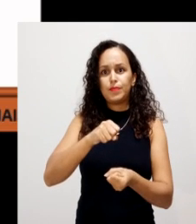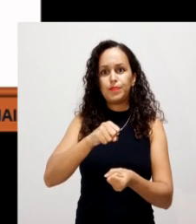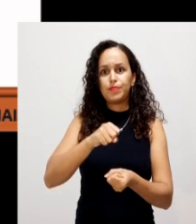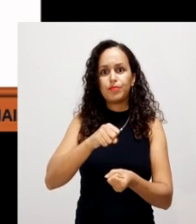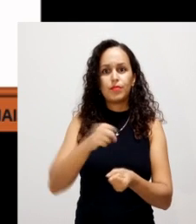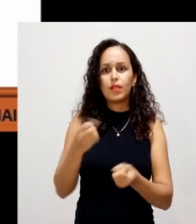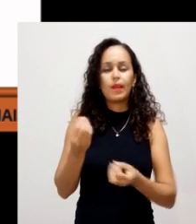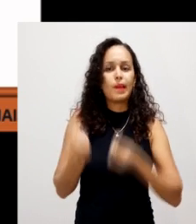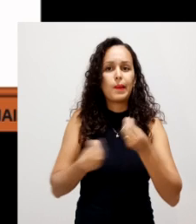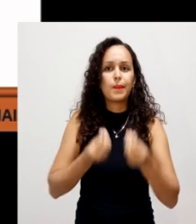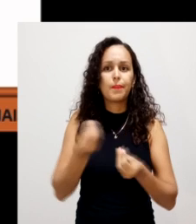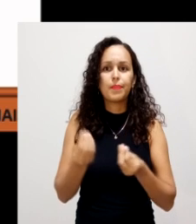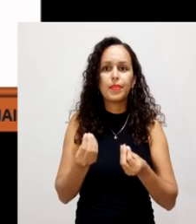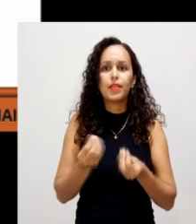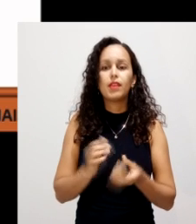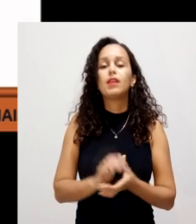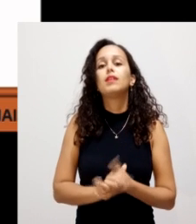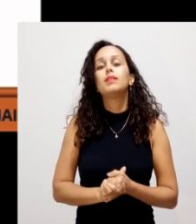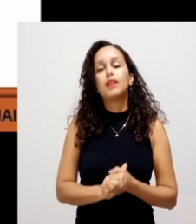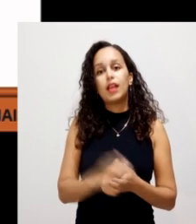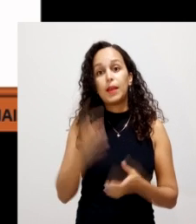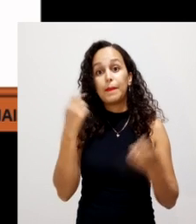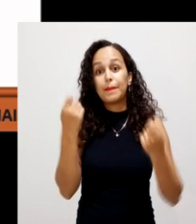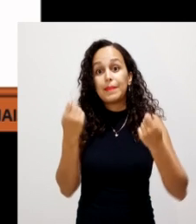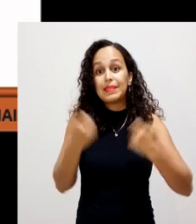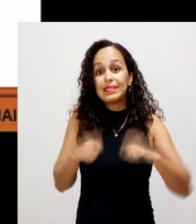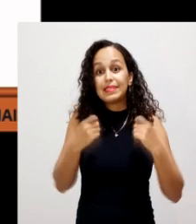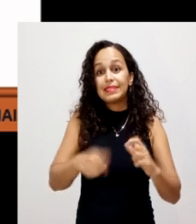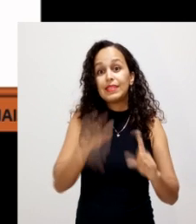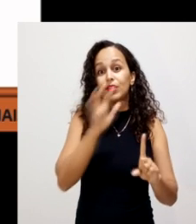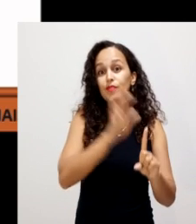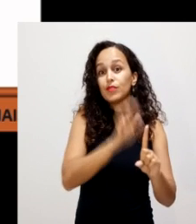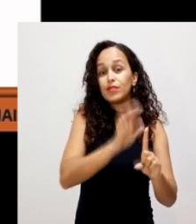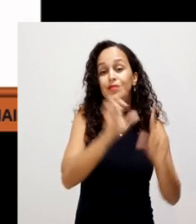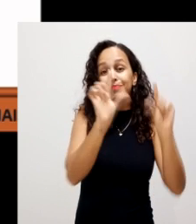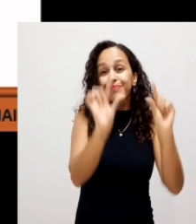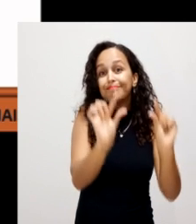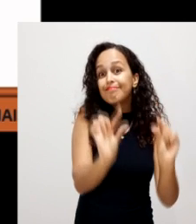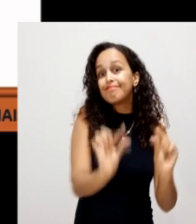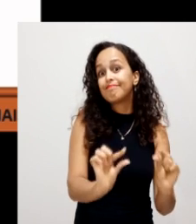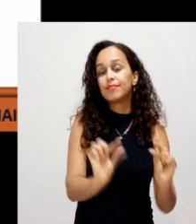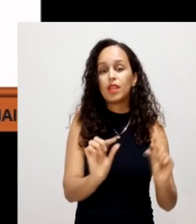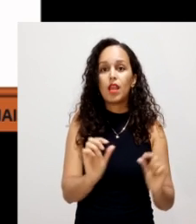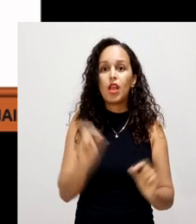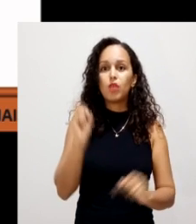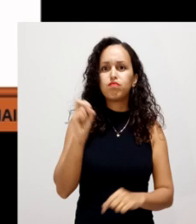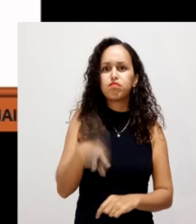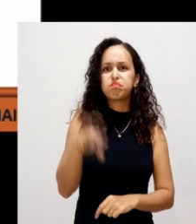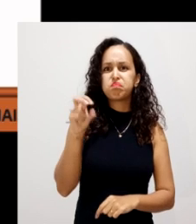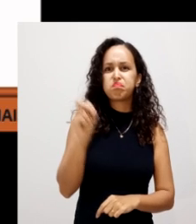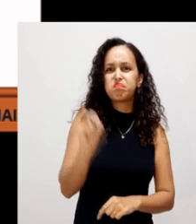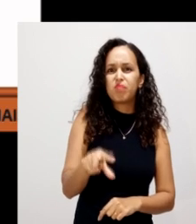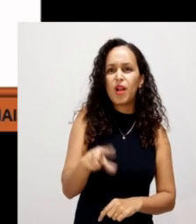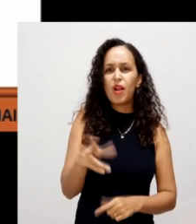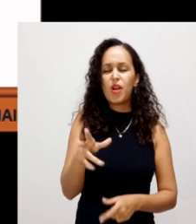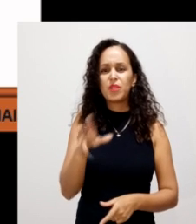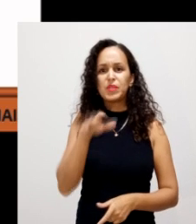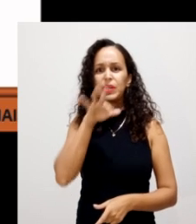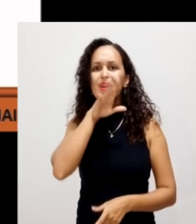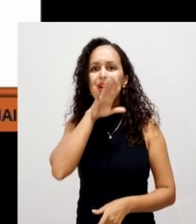deve ter... Nossa, essa agricultura é uma agricultura que tem efeitos mínimos da natureza. Não liberar substâncias tóxicas ou nocivas na